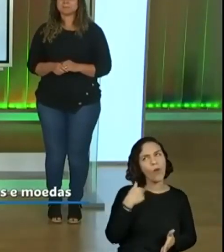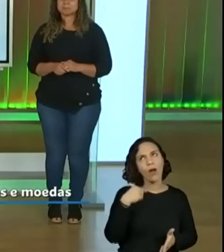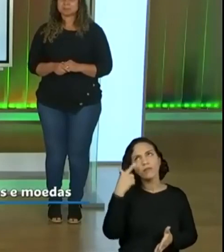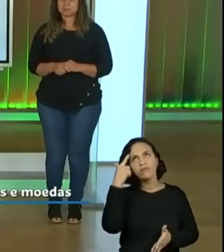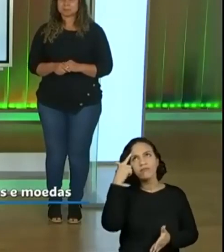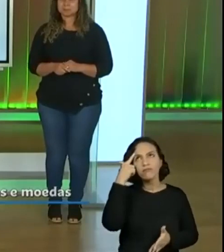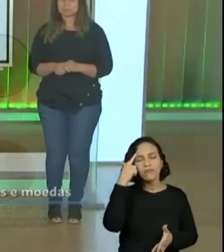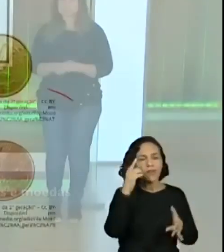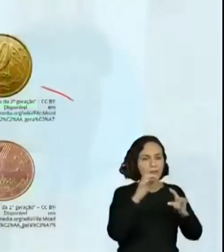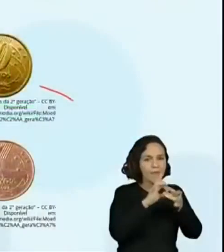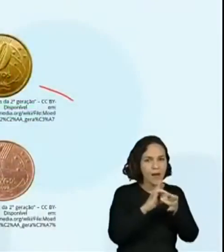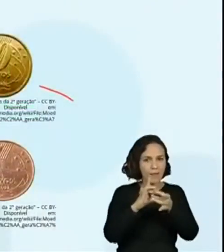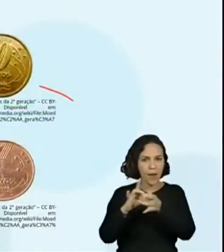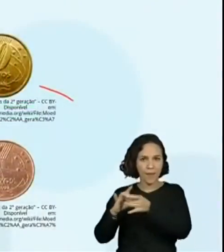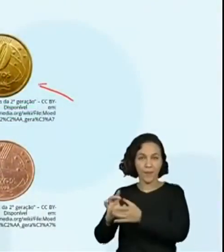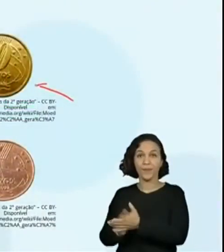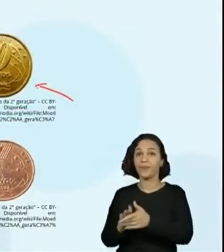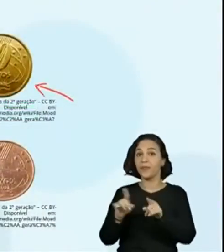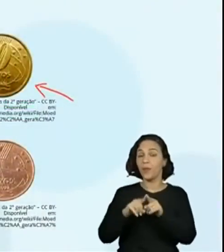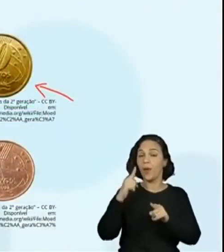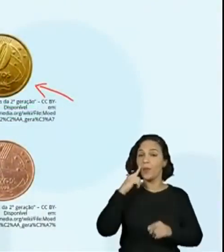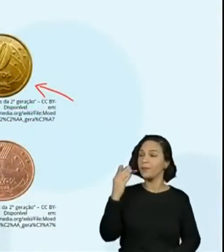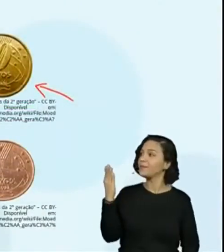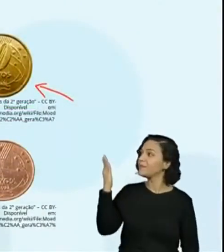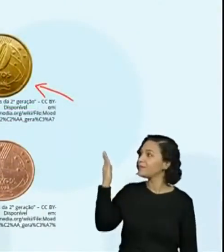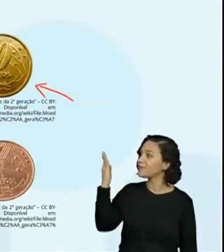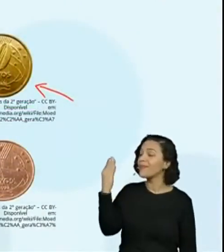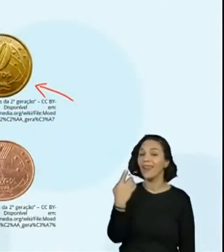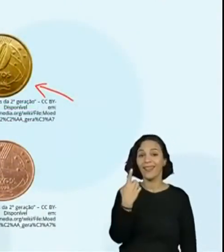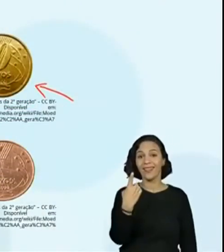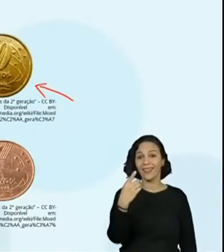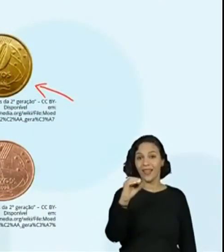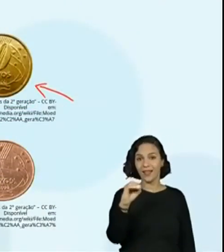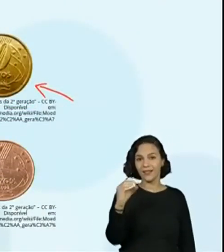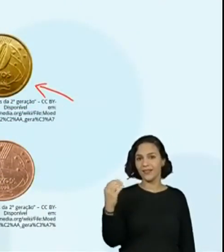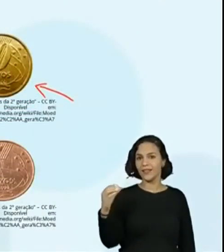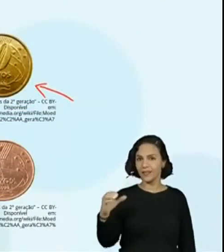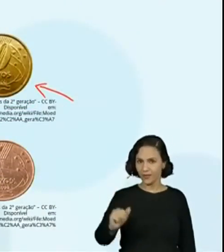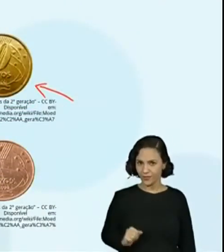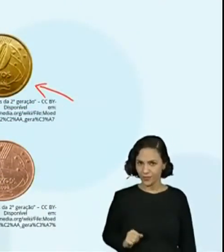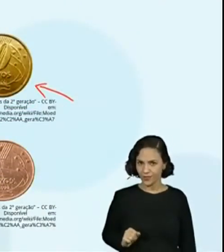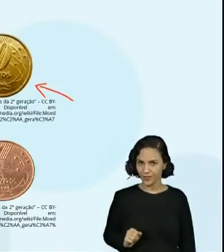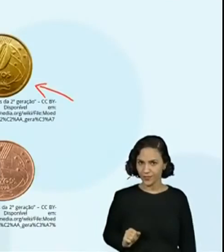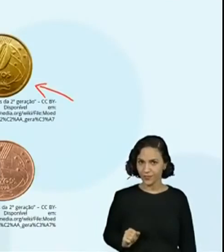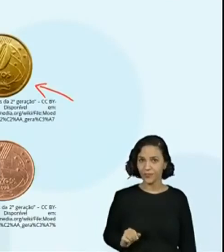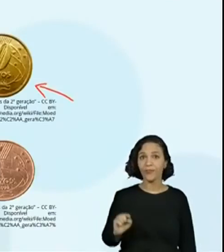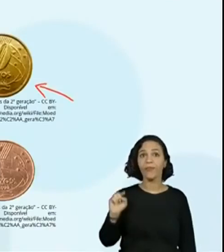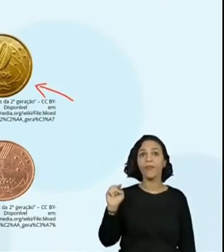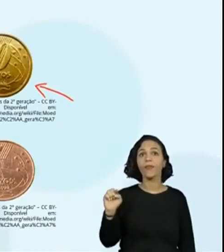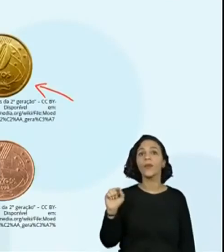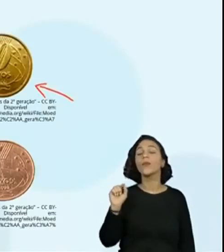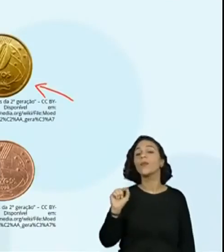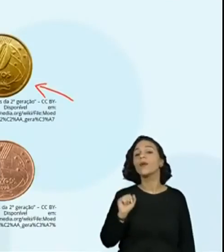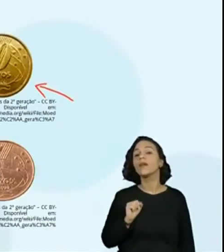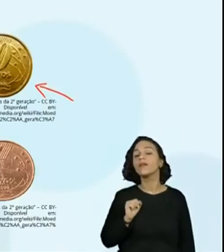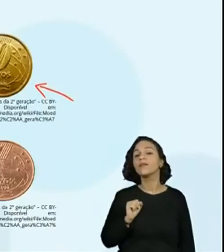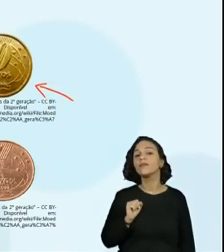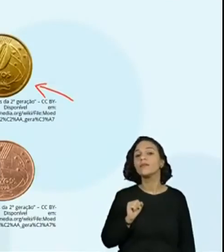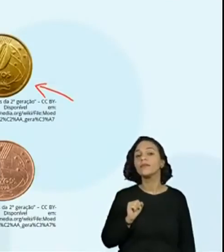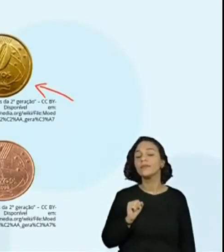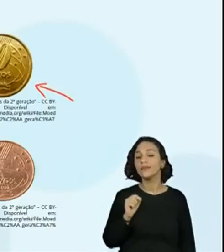Isso. Nós temos essa moeda aqui, que é a de 10 centavos. E ela vale um